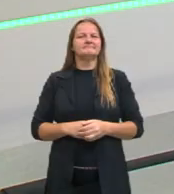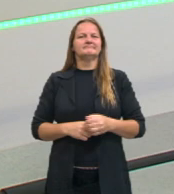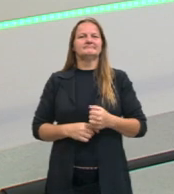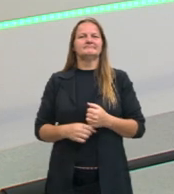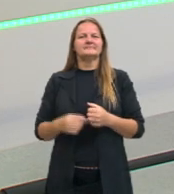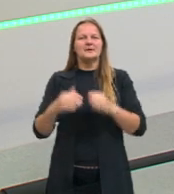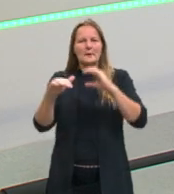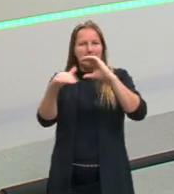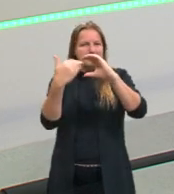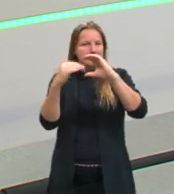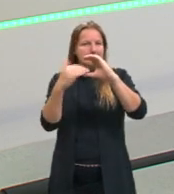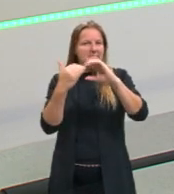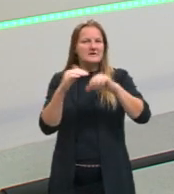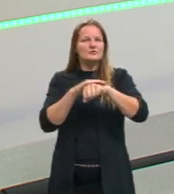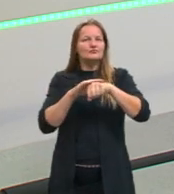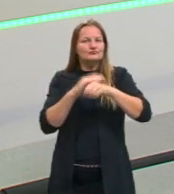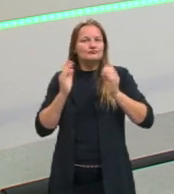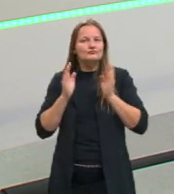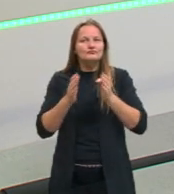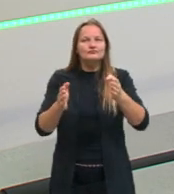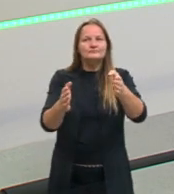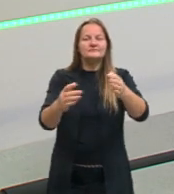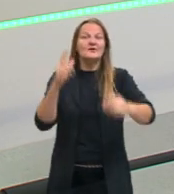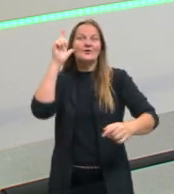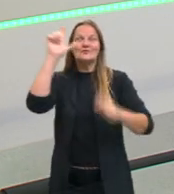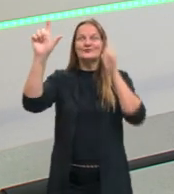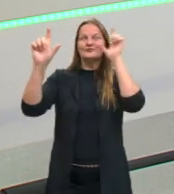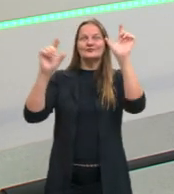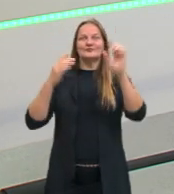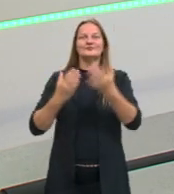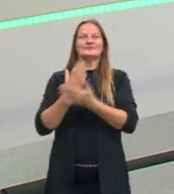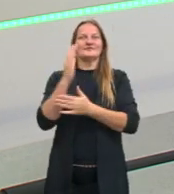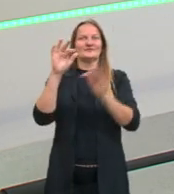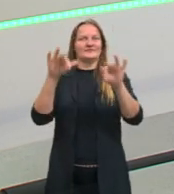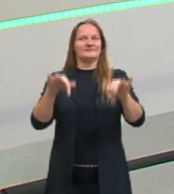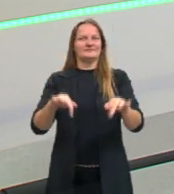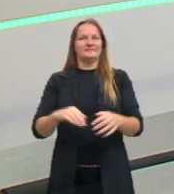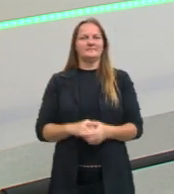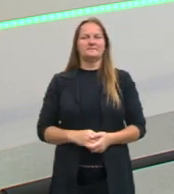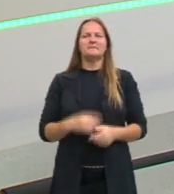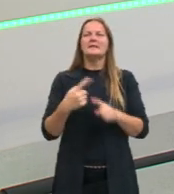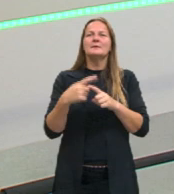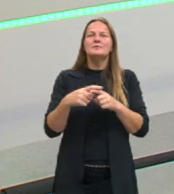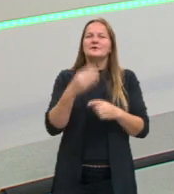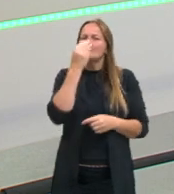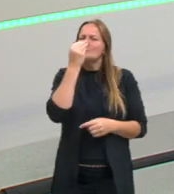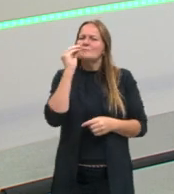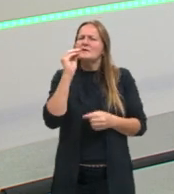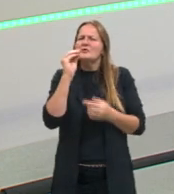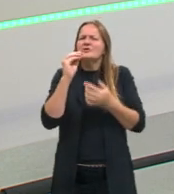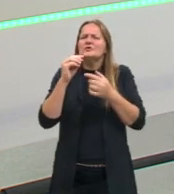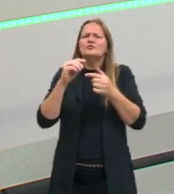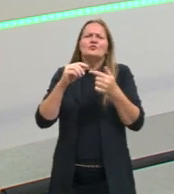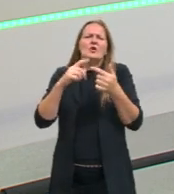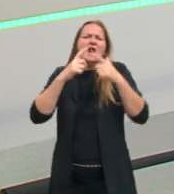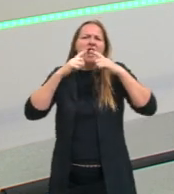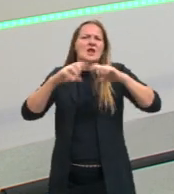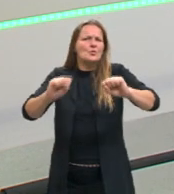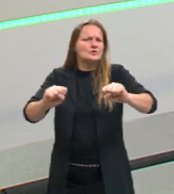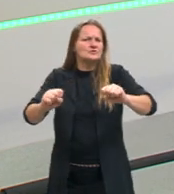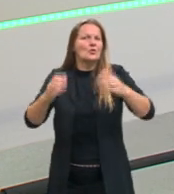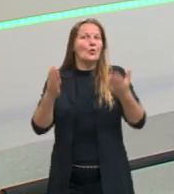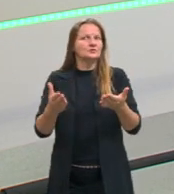papo aí para a gente chegar nessa caminhada com sucesso ao final. Por que eu vou falar de preconceito linguístico com vocês hoje?